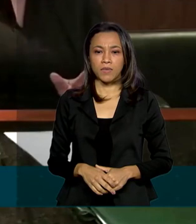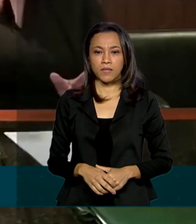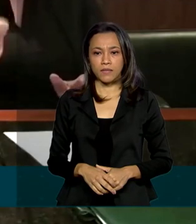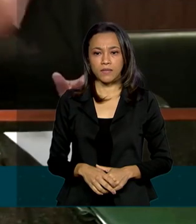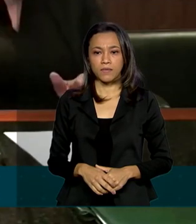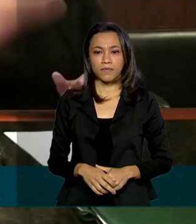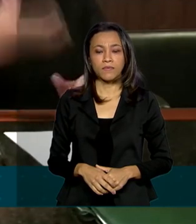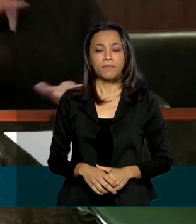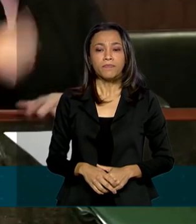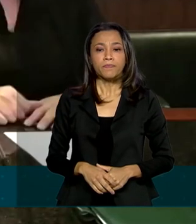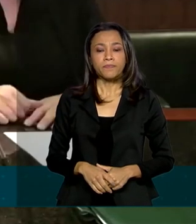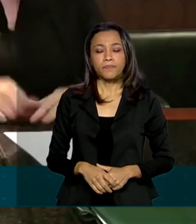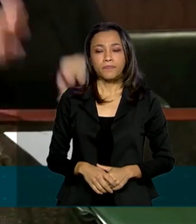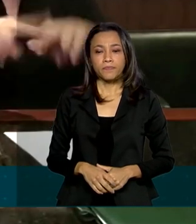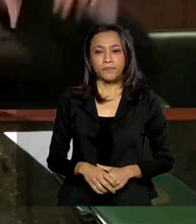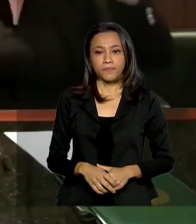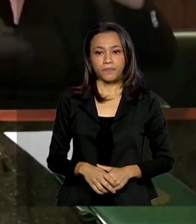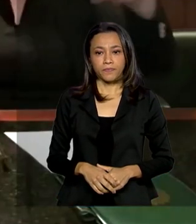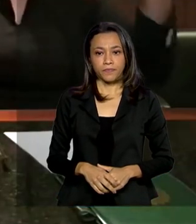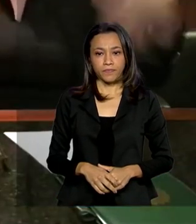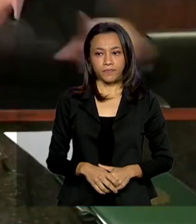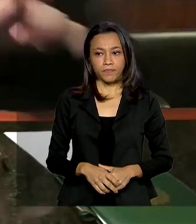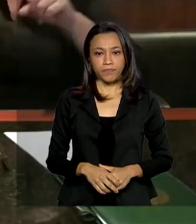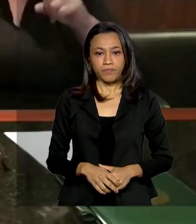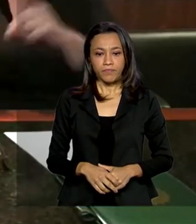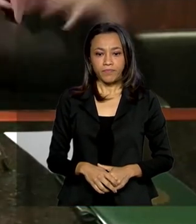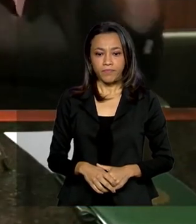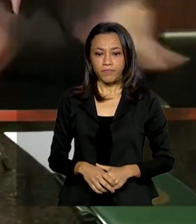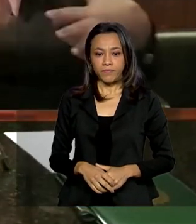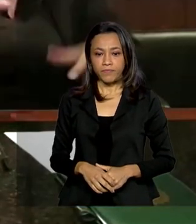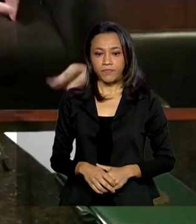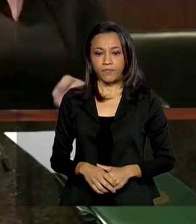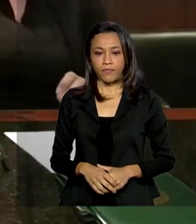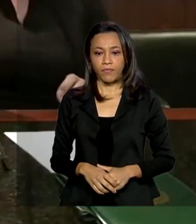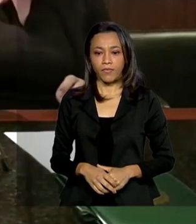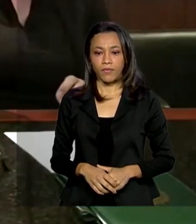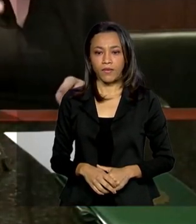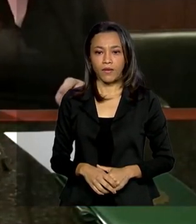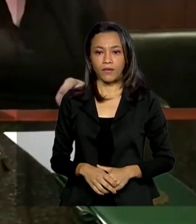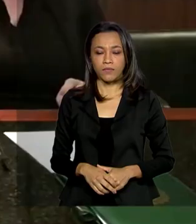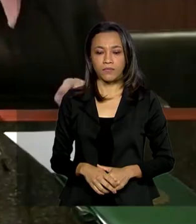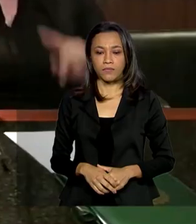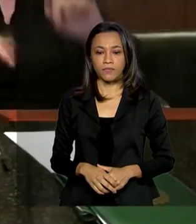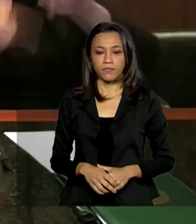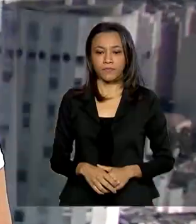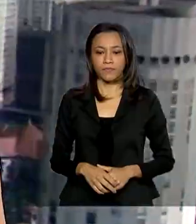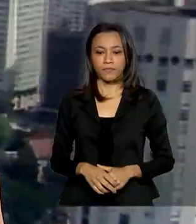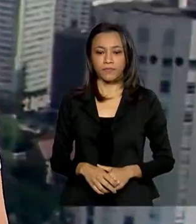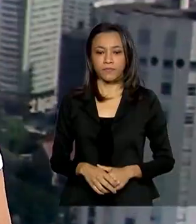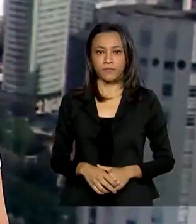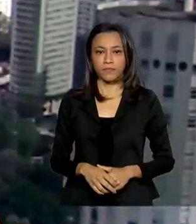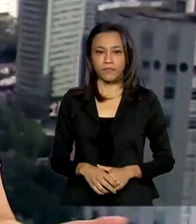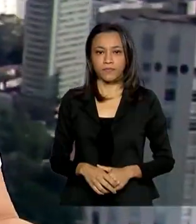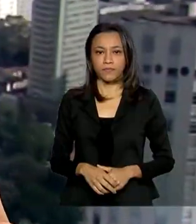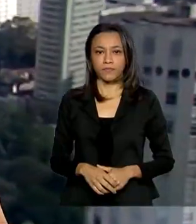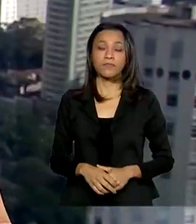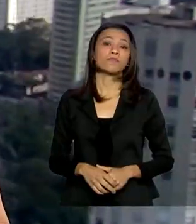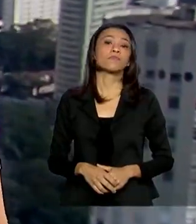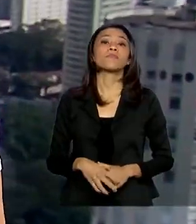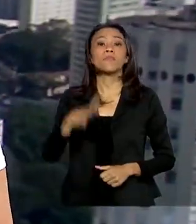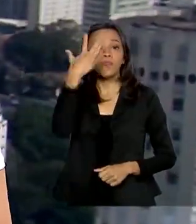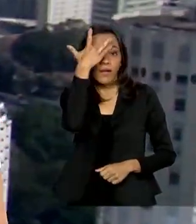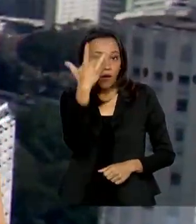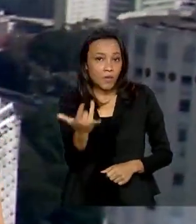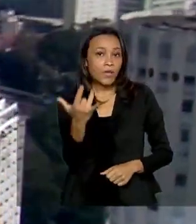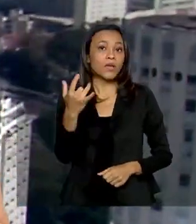de calamidade. Depois de 31 de dezembro, volta a valer o contrato em 90 dias. A partir de